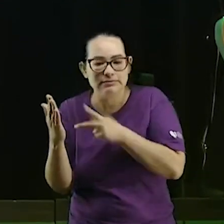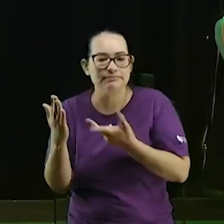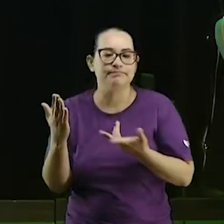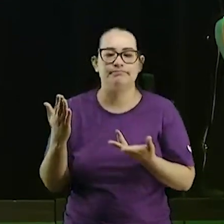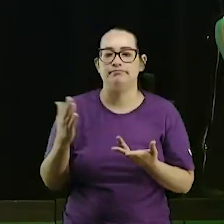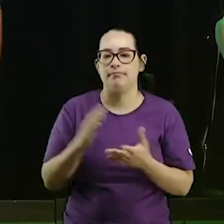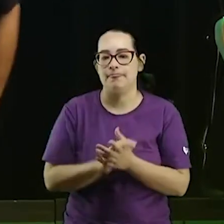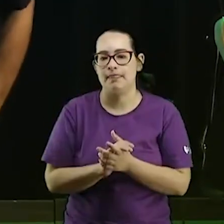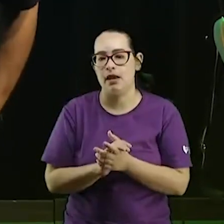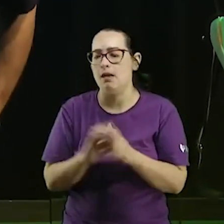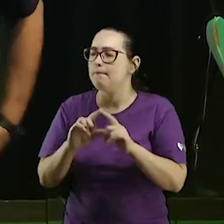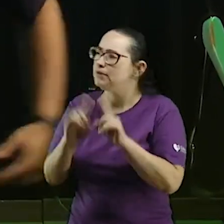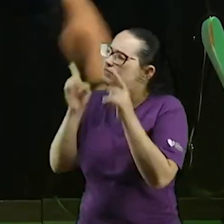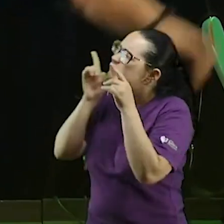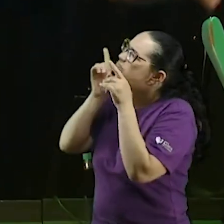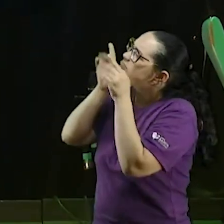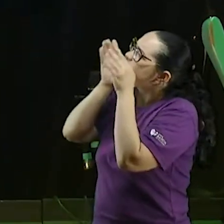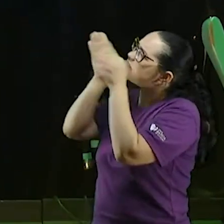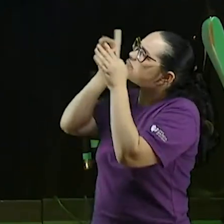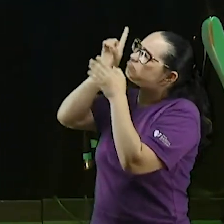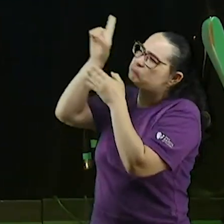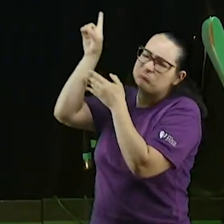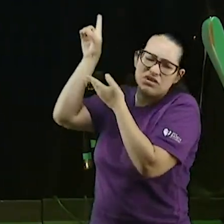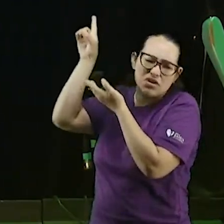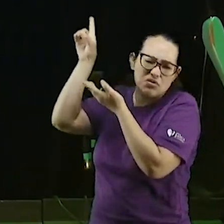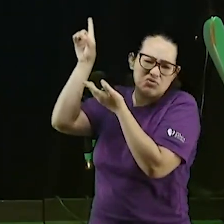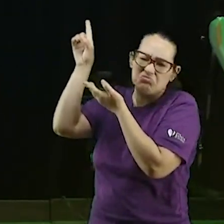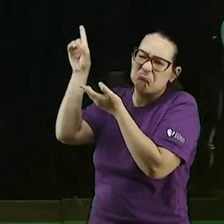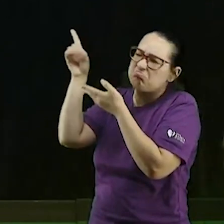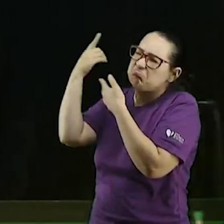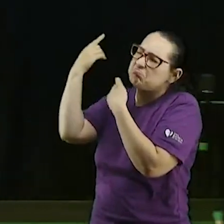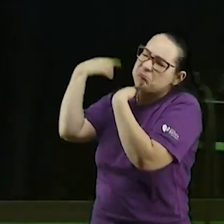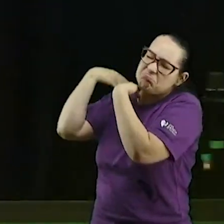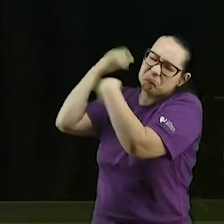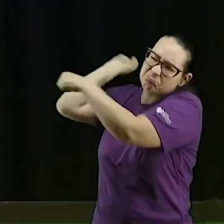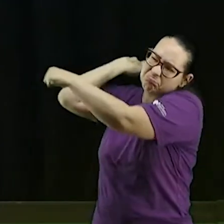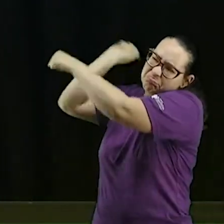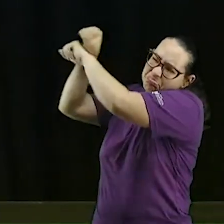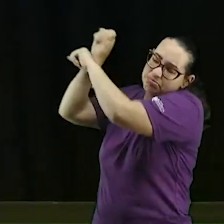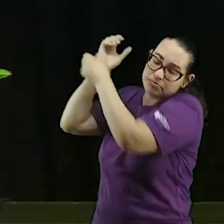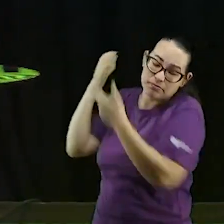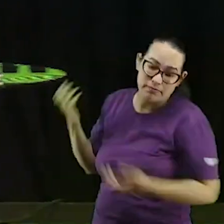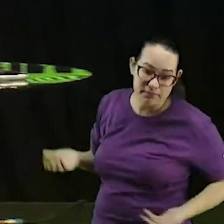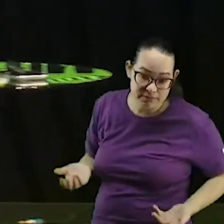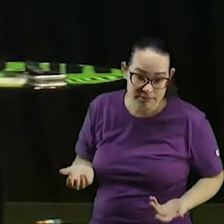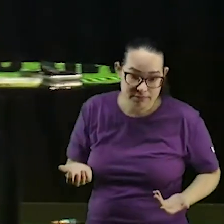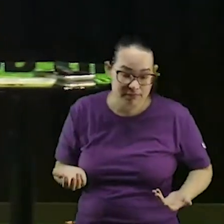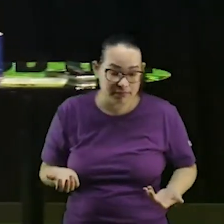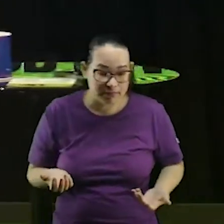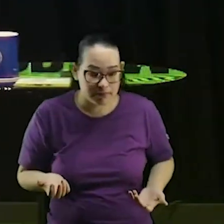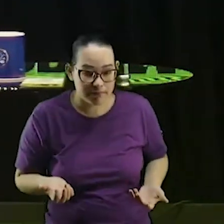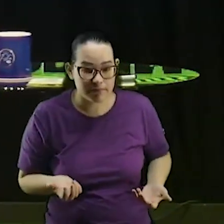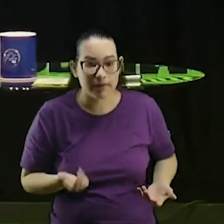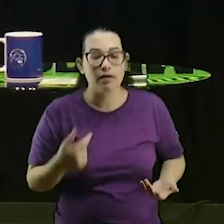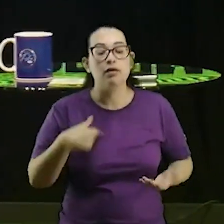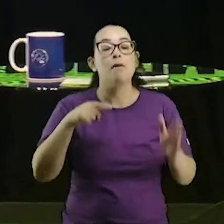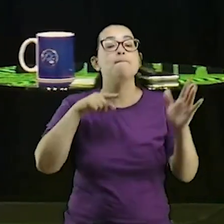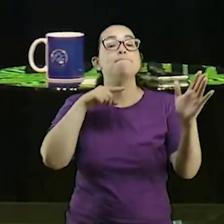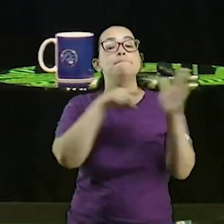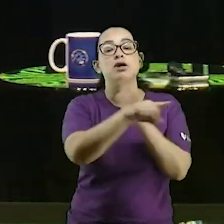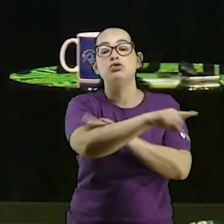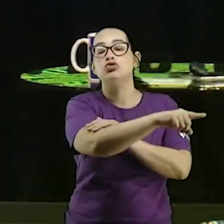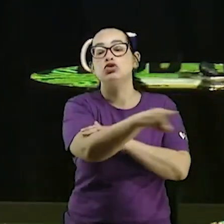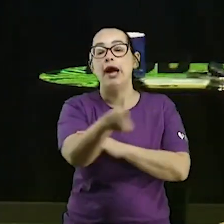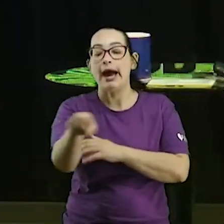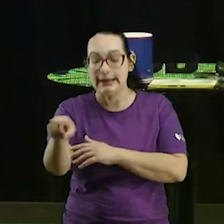mas e pra Deus eu não me importo com isso você quer ver uma coisa eu já perguntei isso uma vez vou perguntar de novo quem aqui levanta a mão quem aqui o